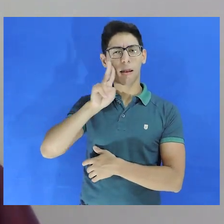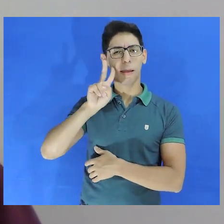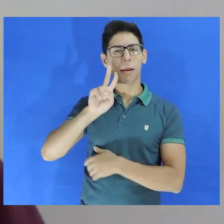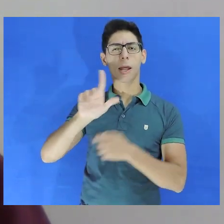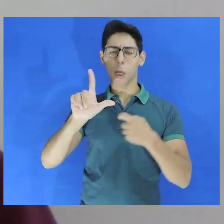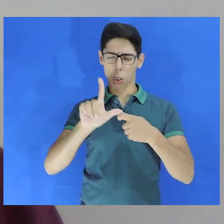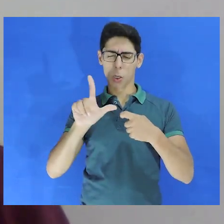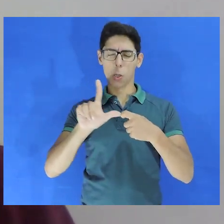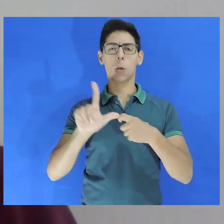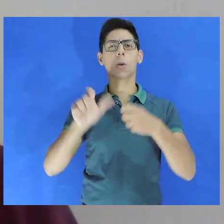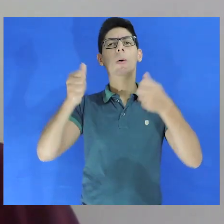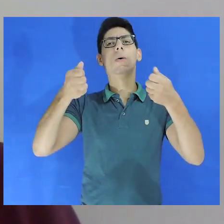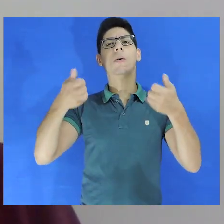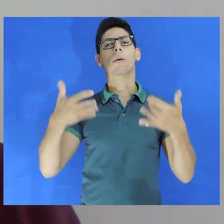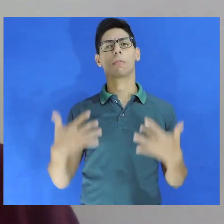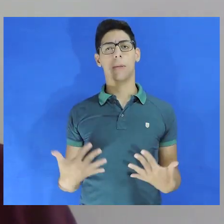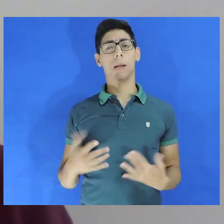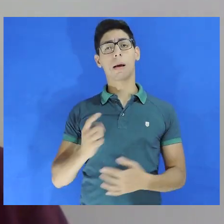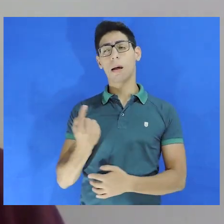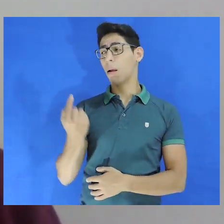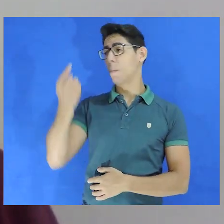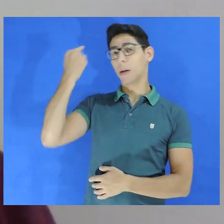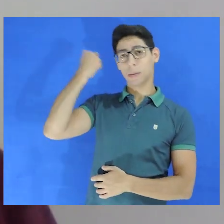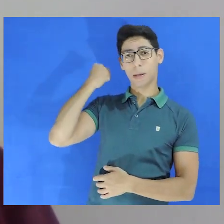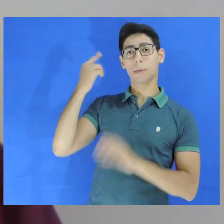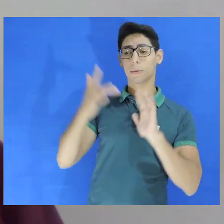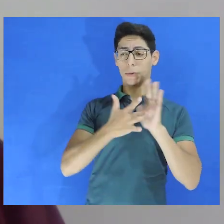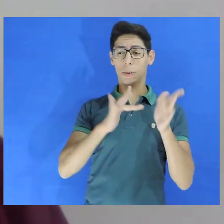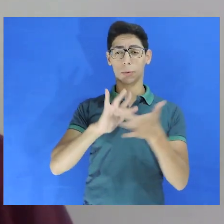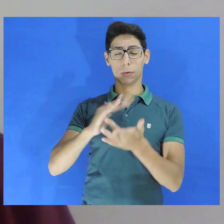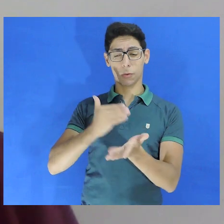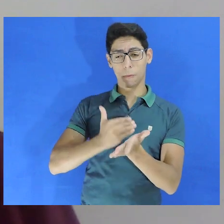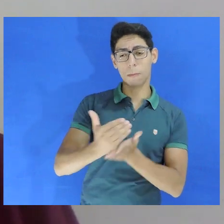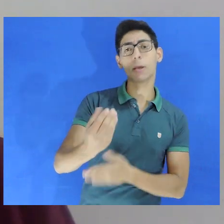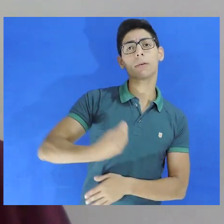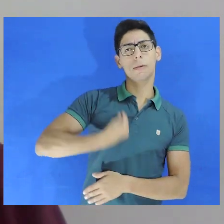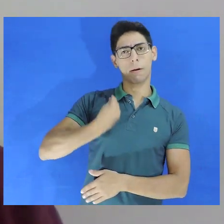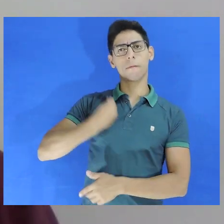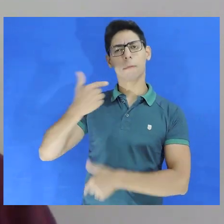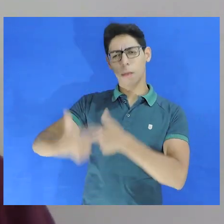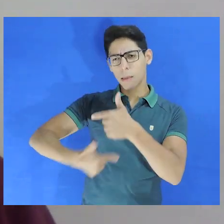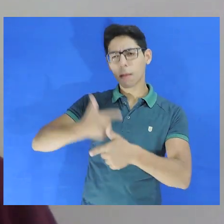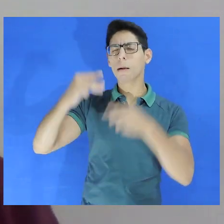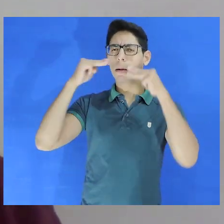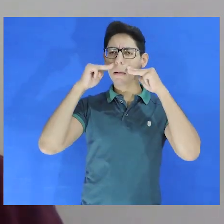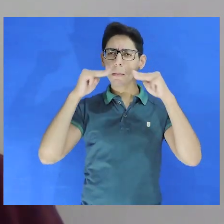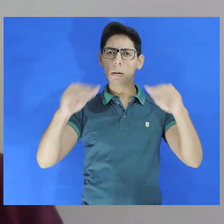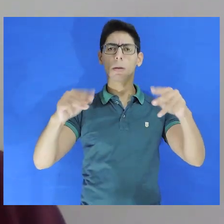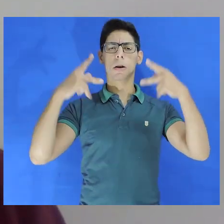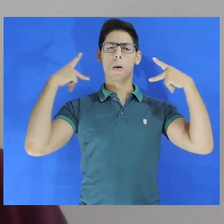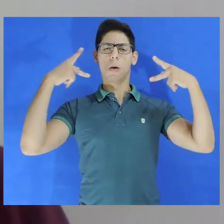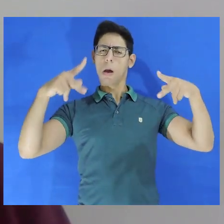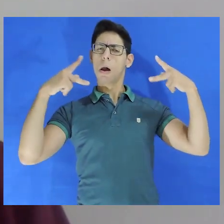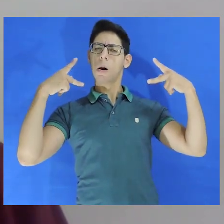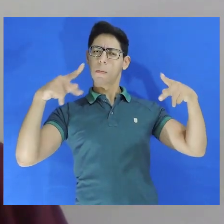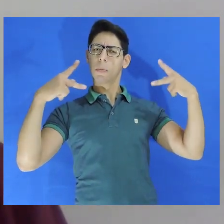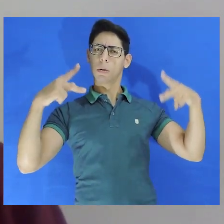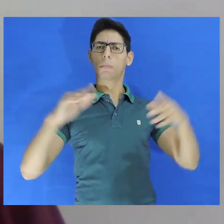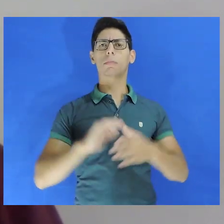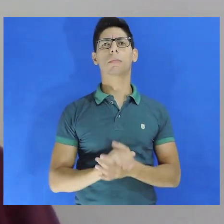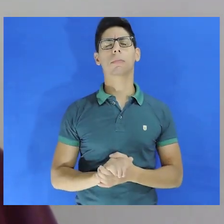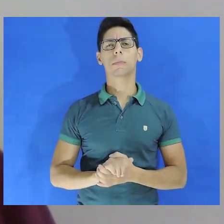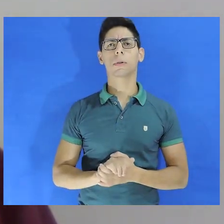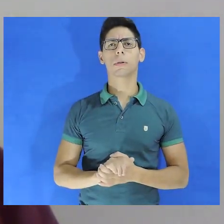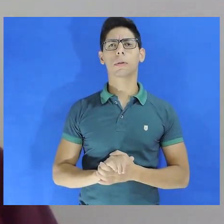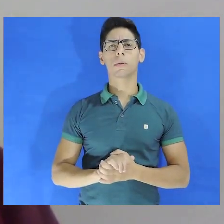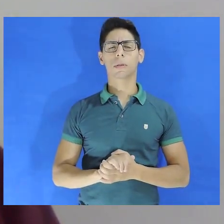evangelista Lucas relata quando Jesus, no início de sua vida pública, proclamou na sinagoga de